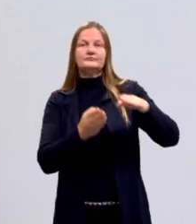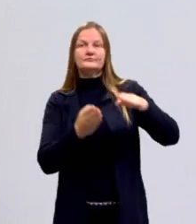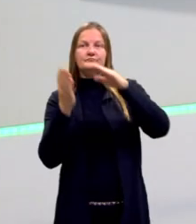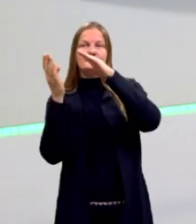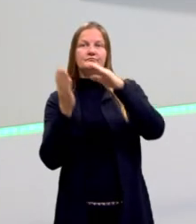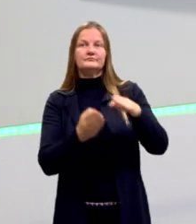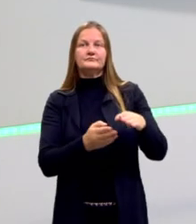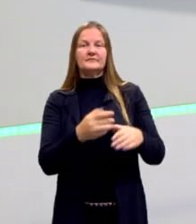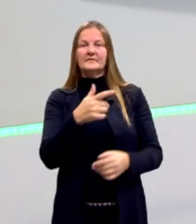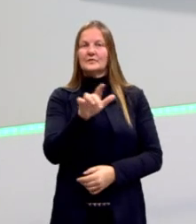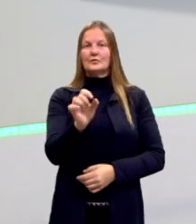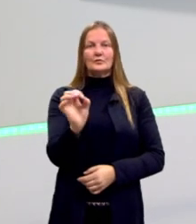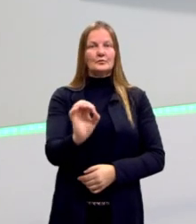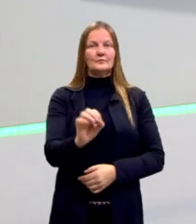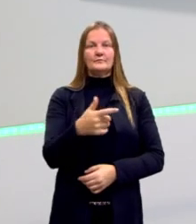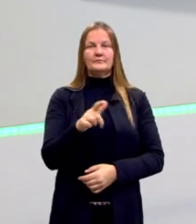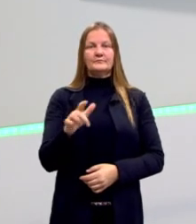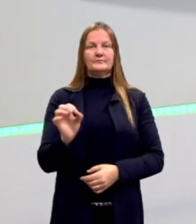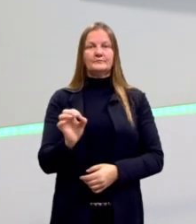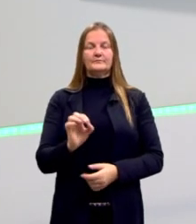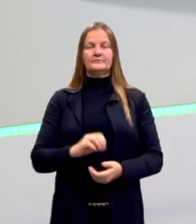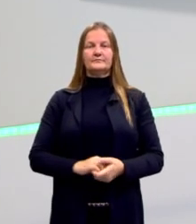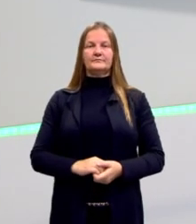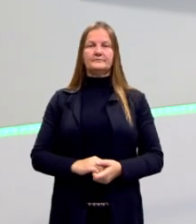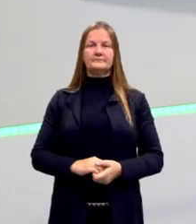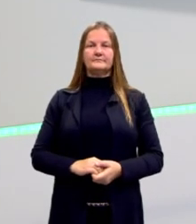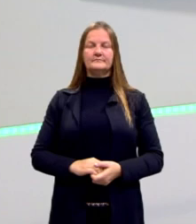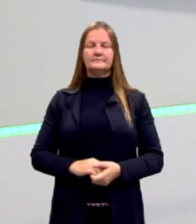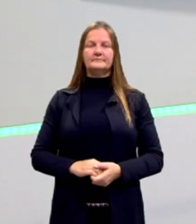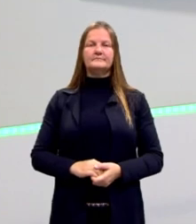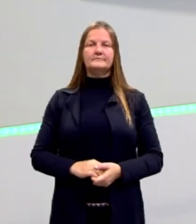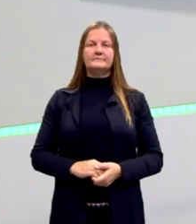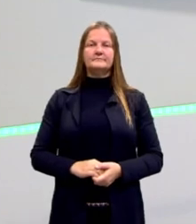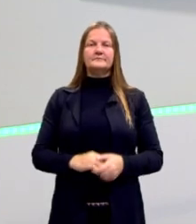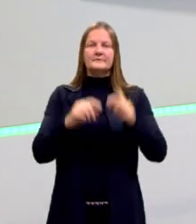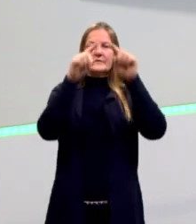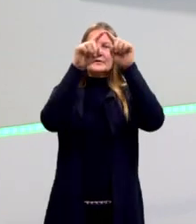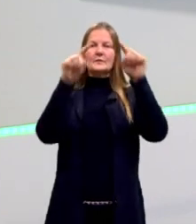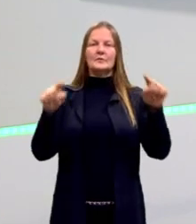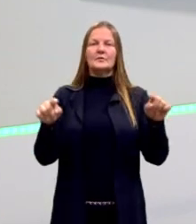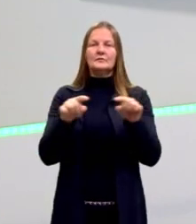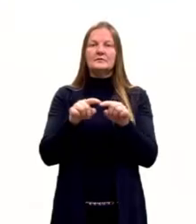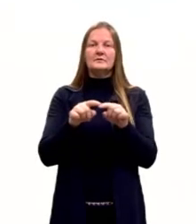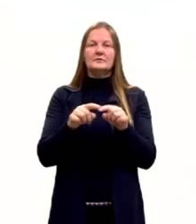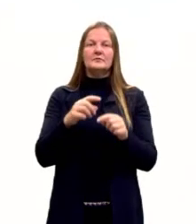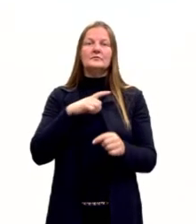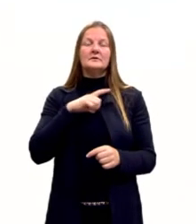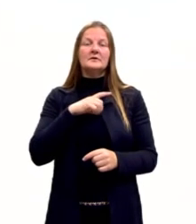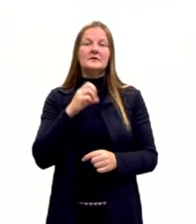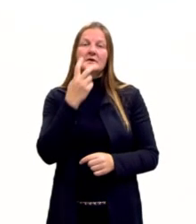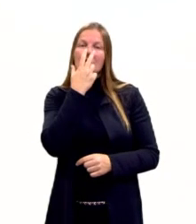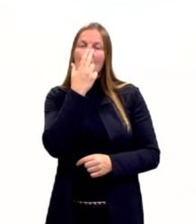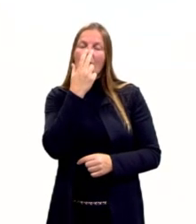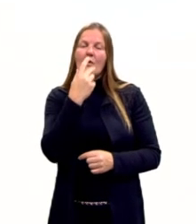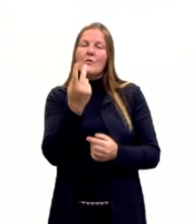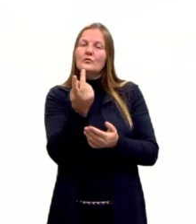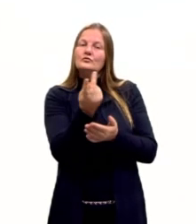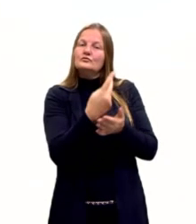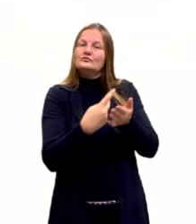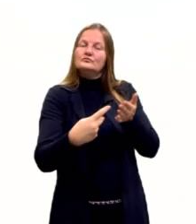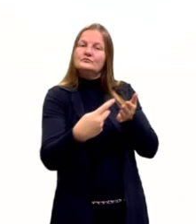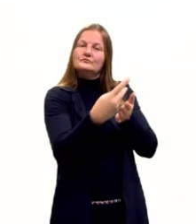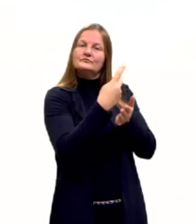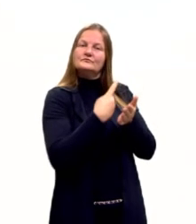Já pelo fato de não possuir diagonal, o triângulo ele é considerado muito como uma forma que